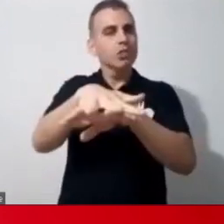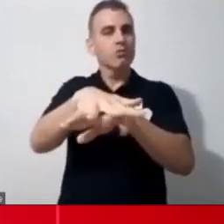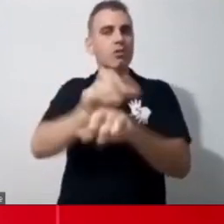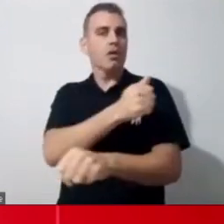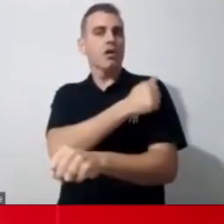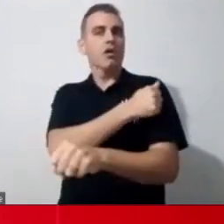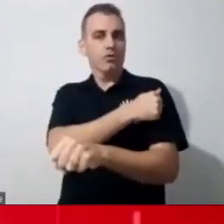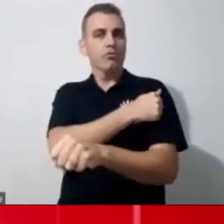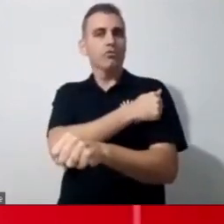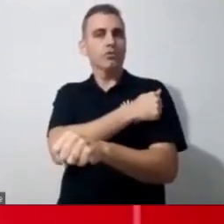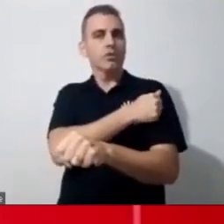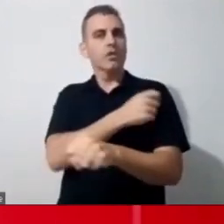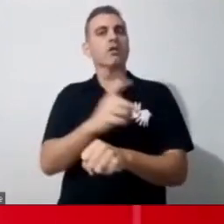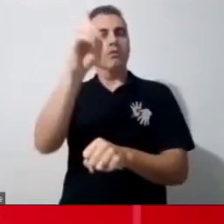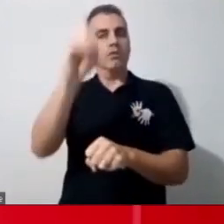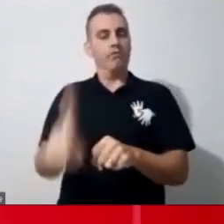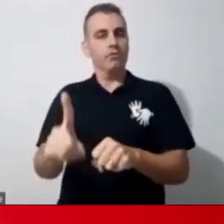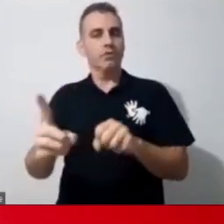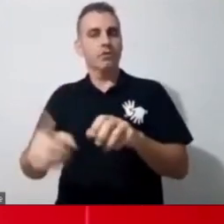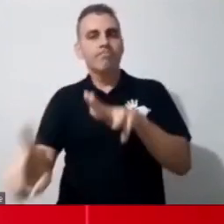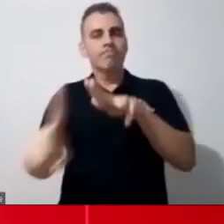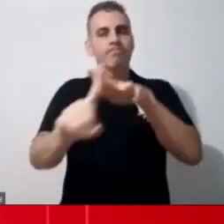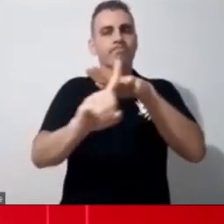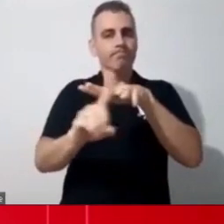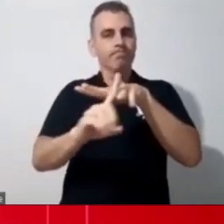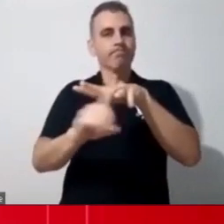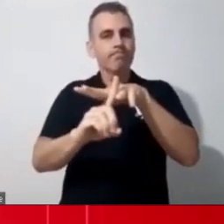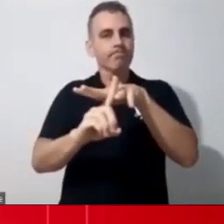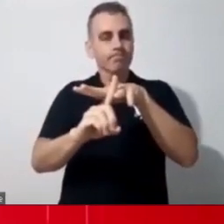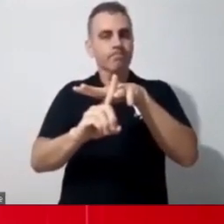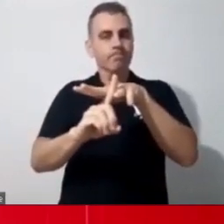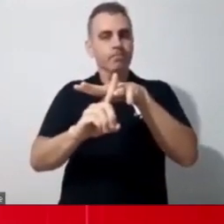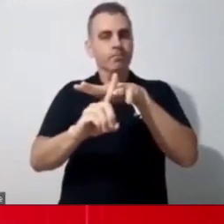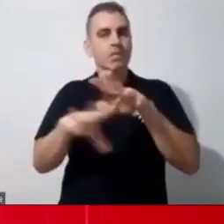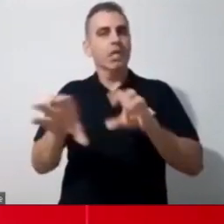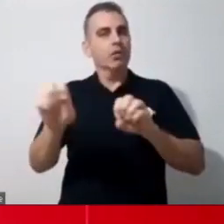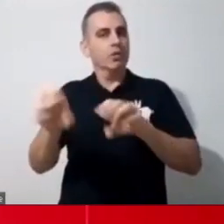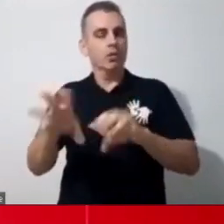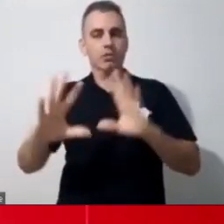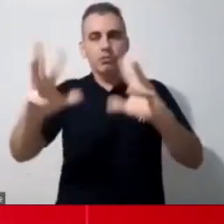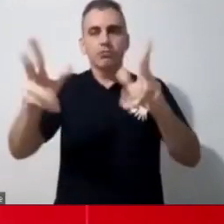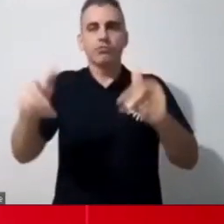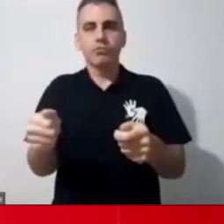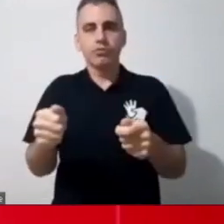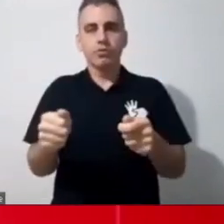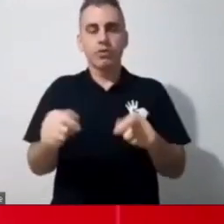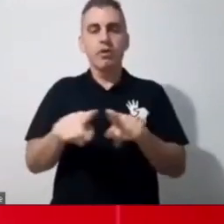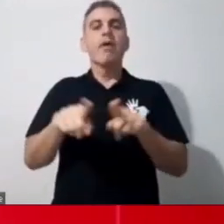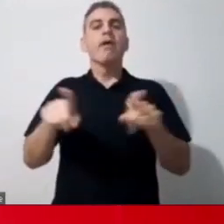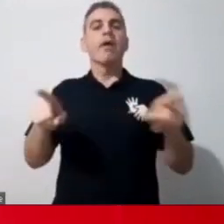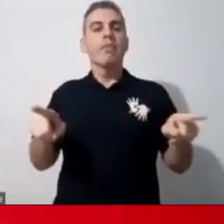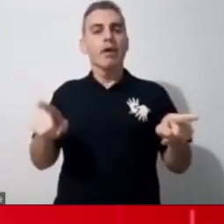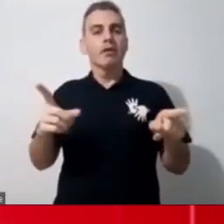vai ser esse, né, a educação é de todos, mas a gente vai tentar estruturar a live aqui pra essa questão da